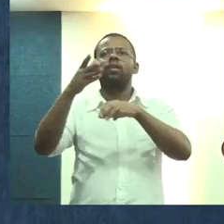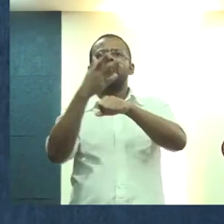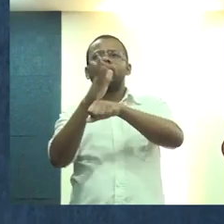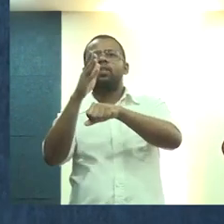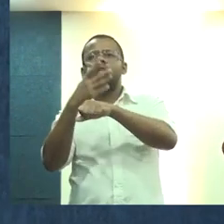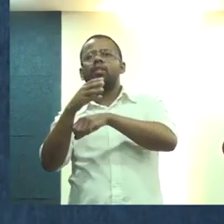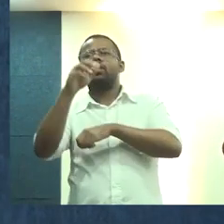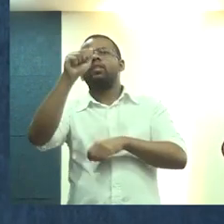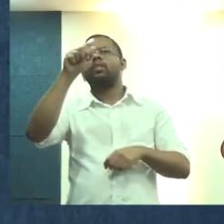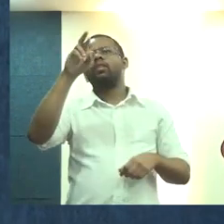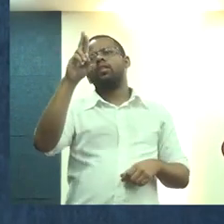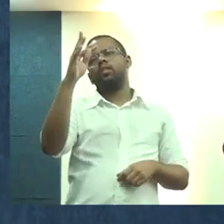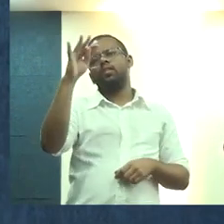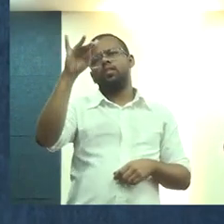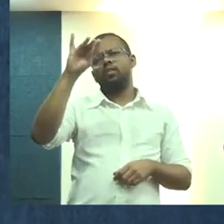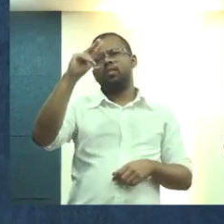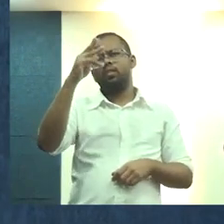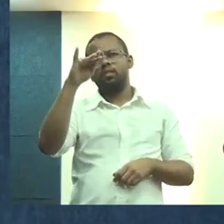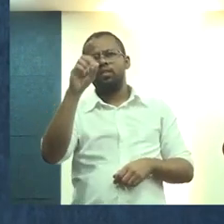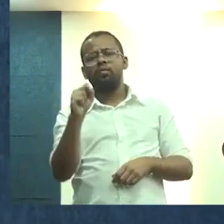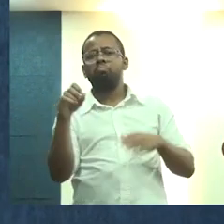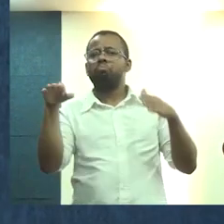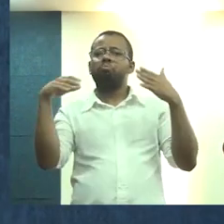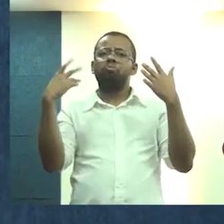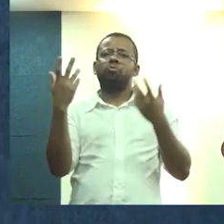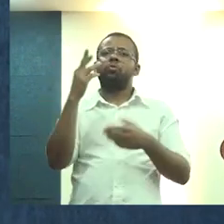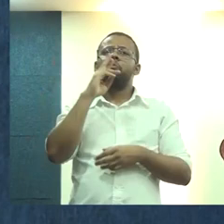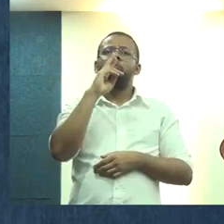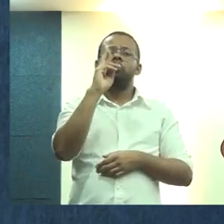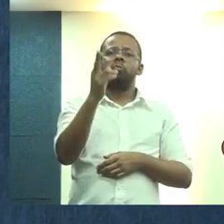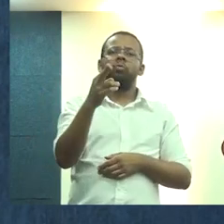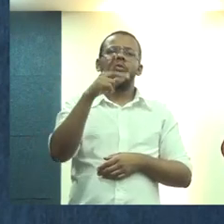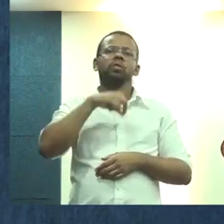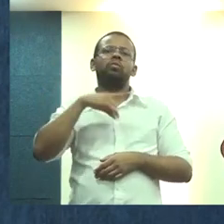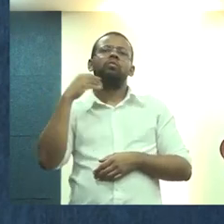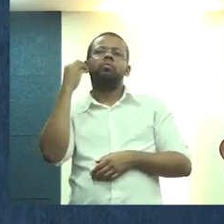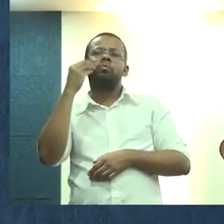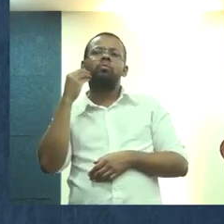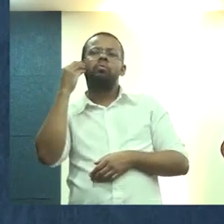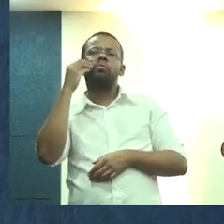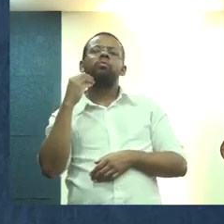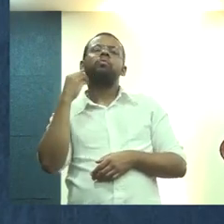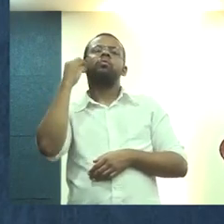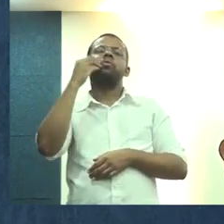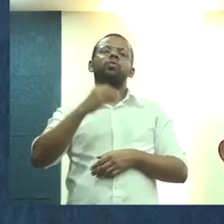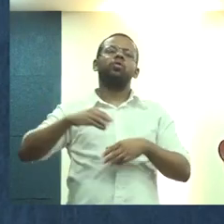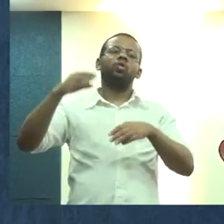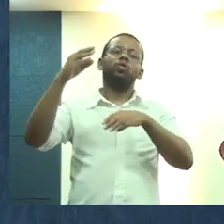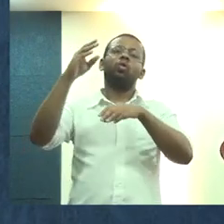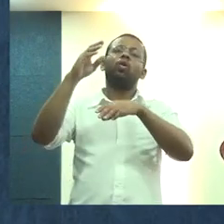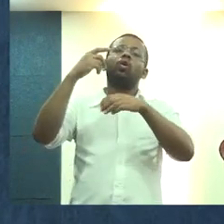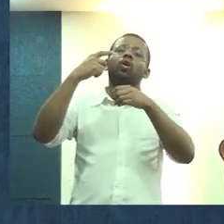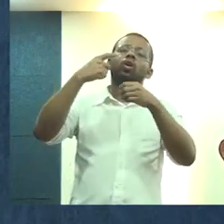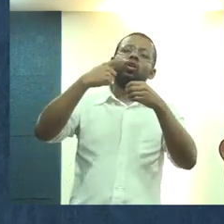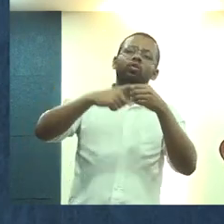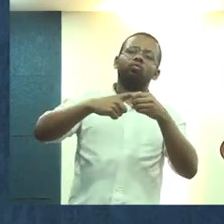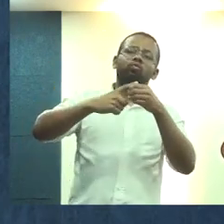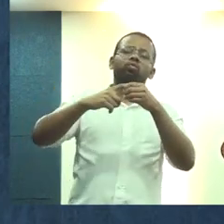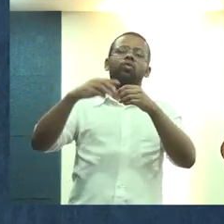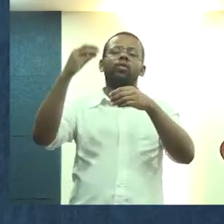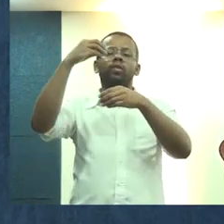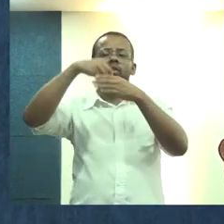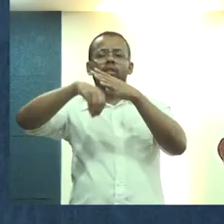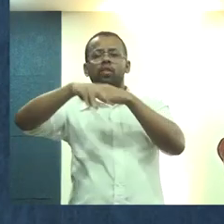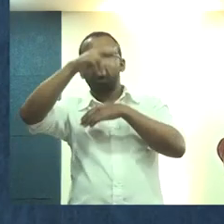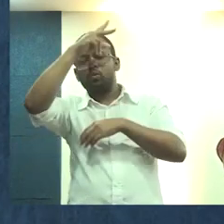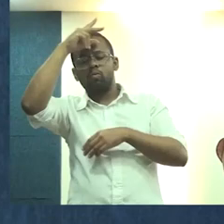ações de Atis. Então, o resultado que a gente viu foram experiências urbanas e rurais, dentro e fora da prefeitura, com